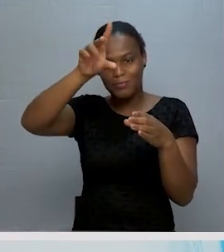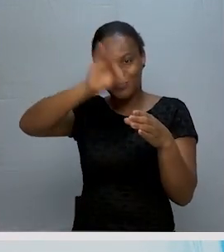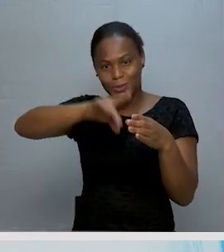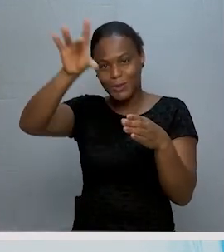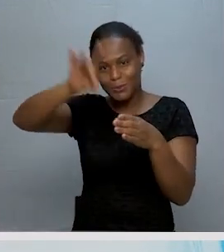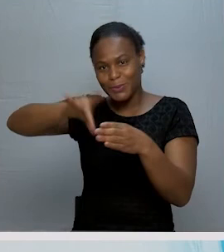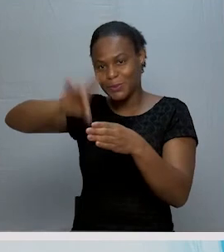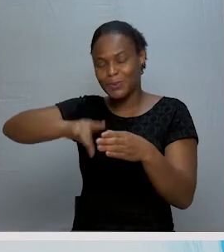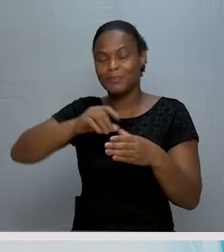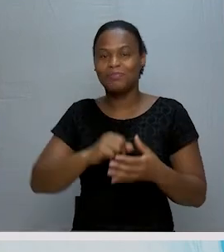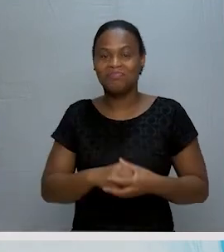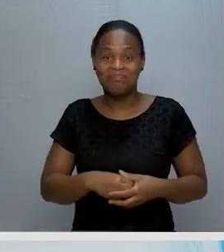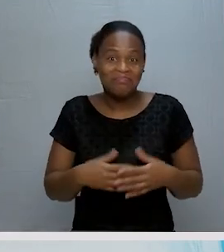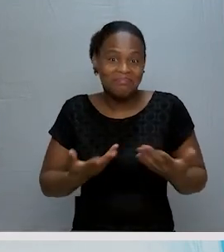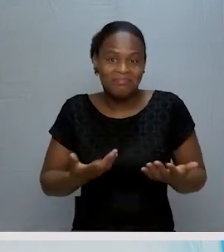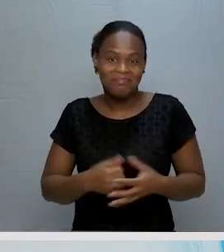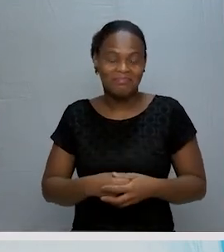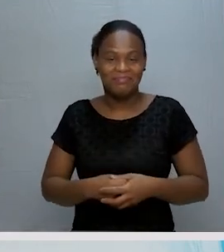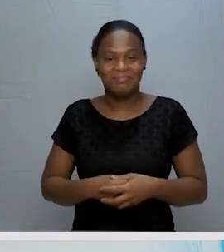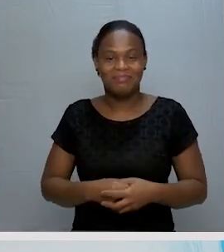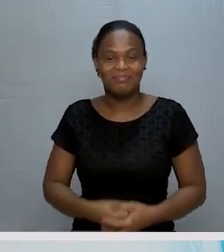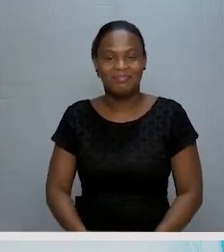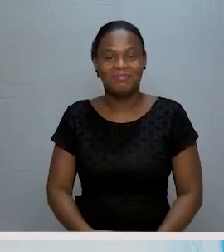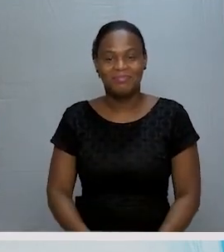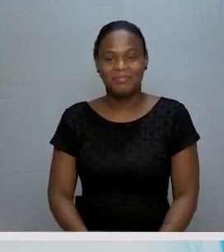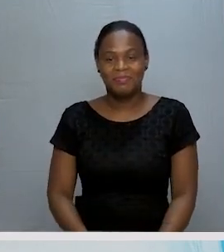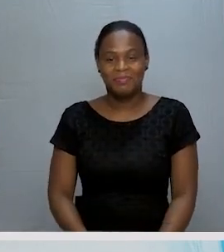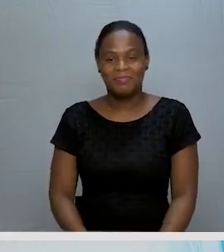de um diagrama de Euler-Ven.